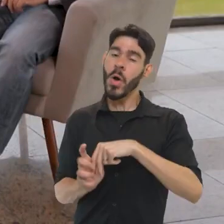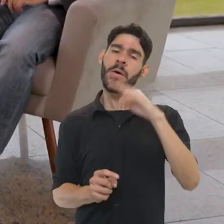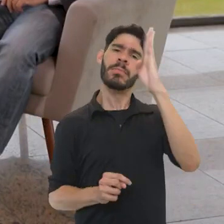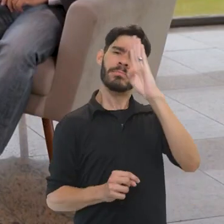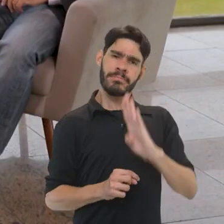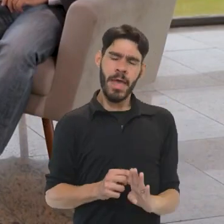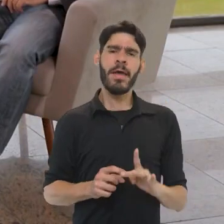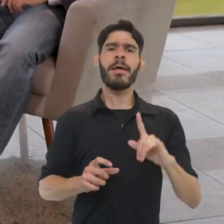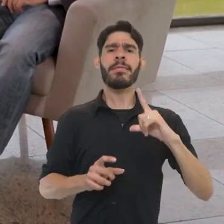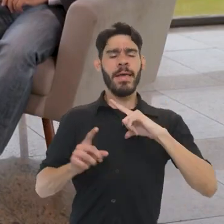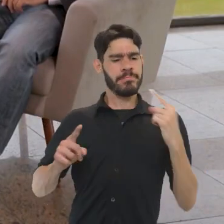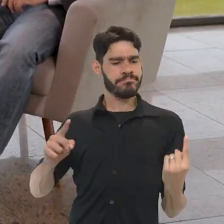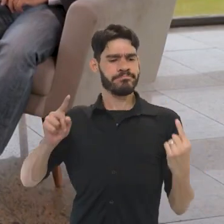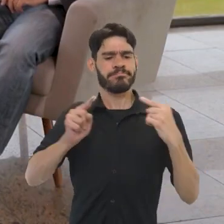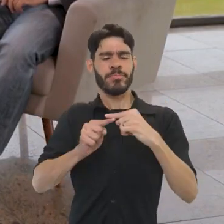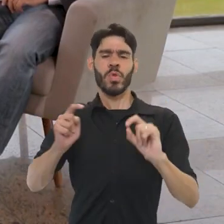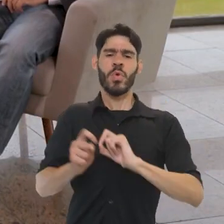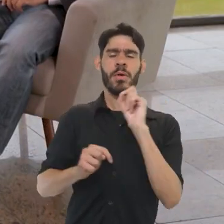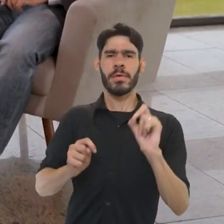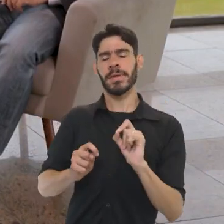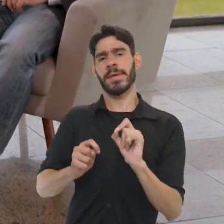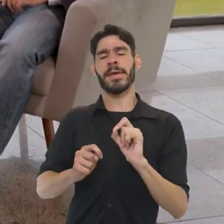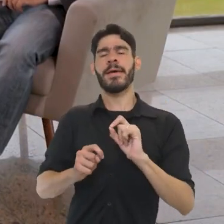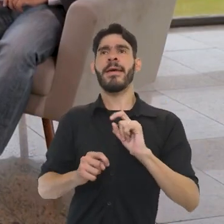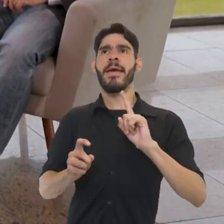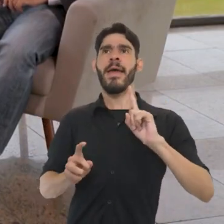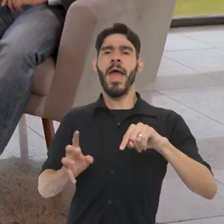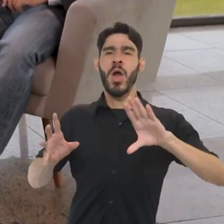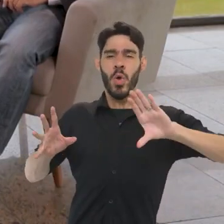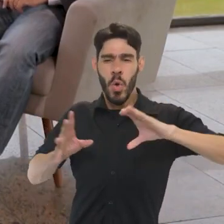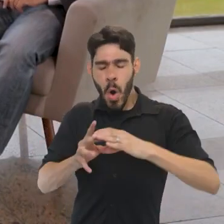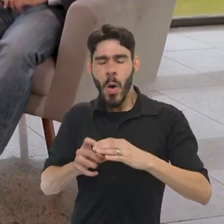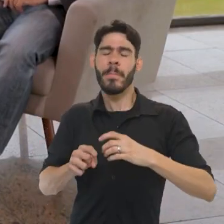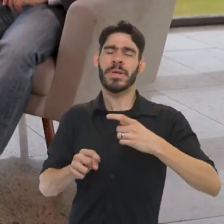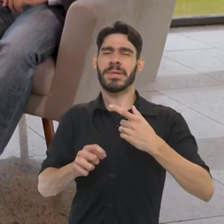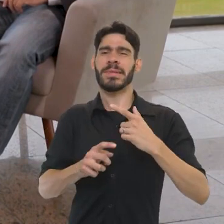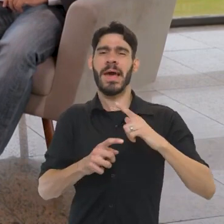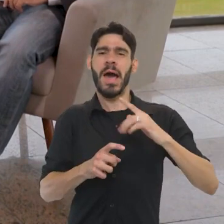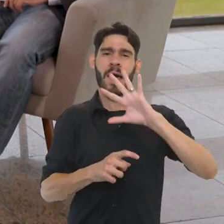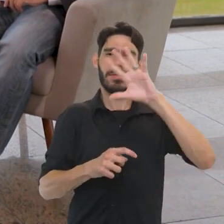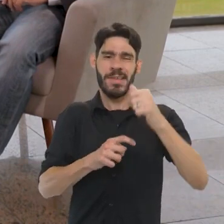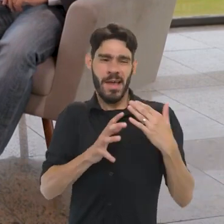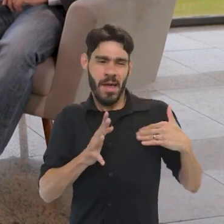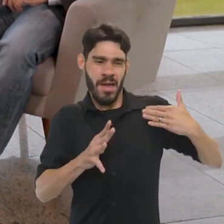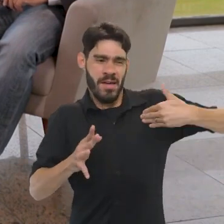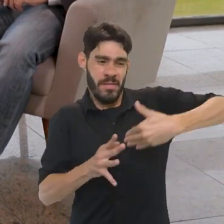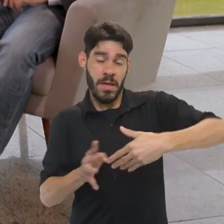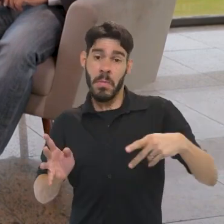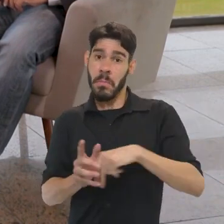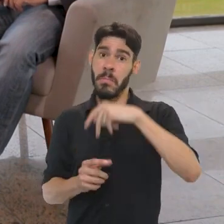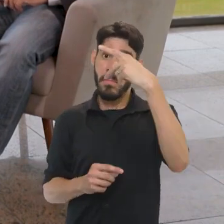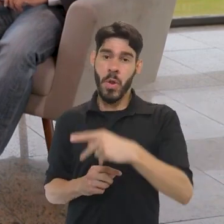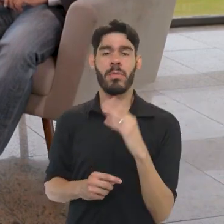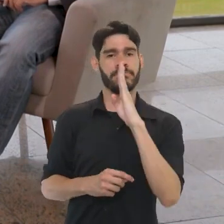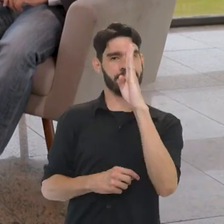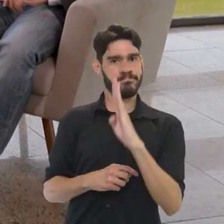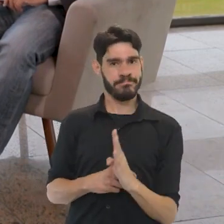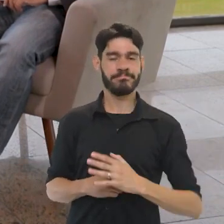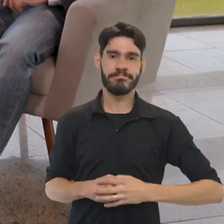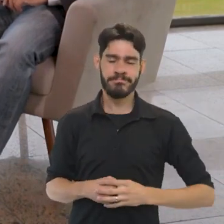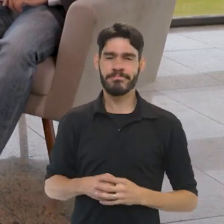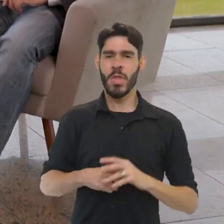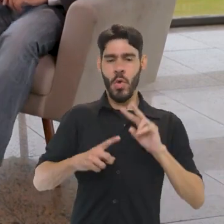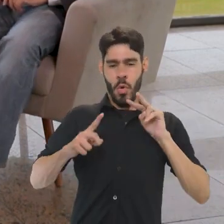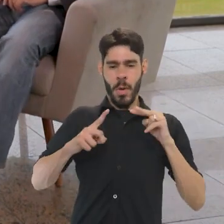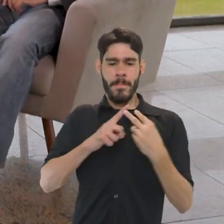brasileiro, que fazem relação muito grande com as comunidades de matriz africana, com a herança africana no Brasil, com